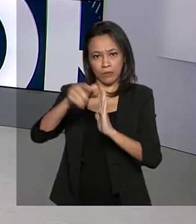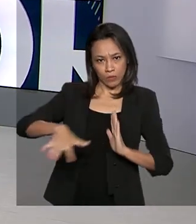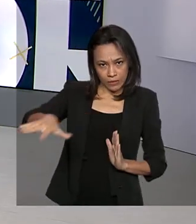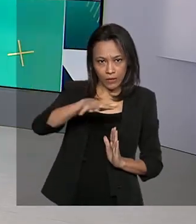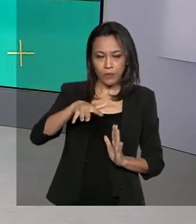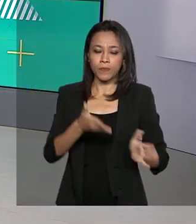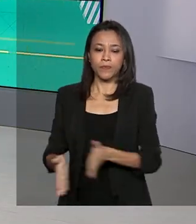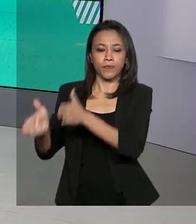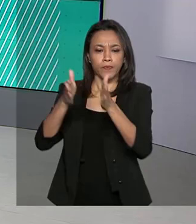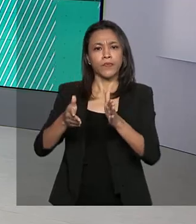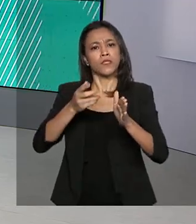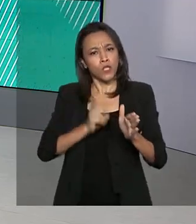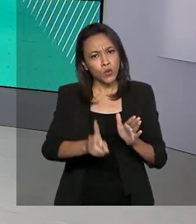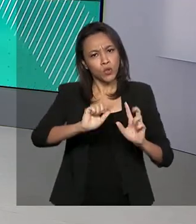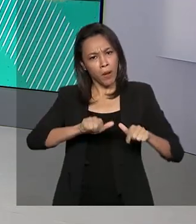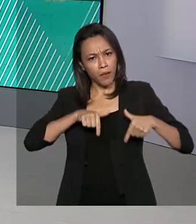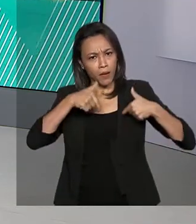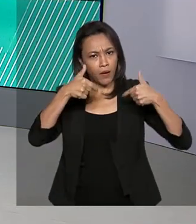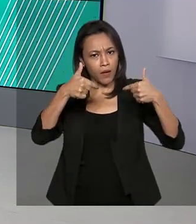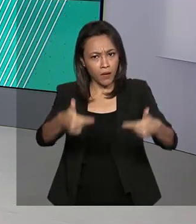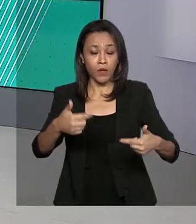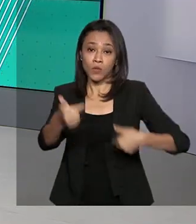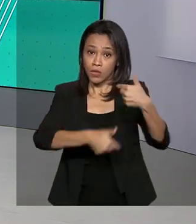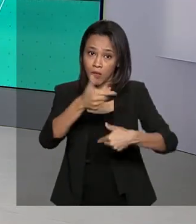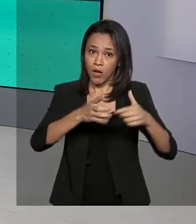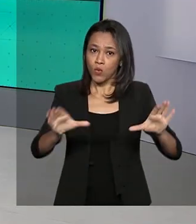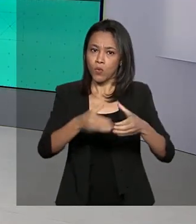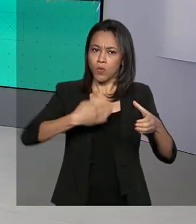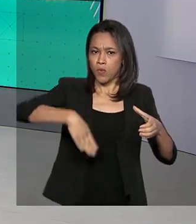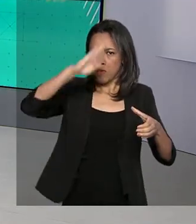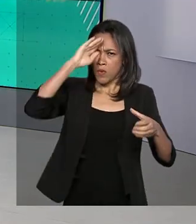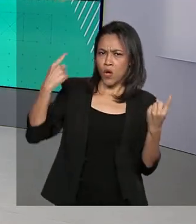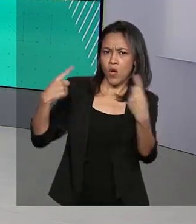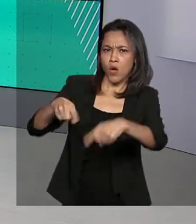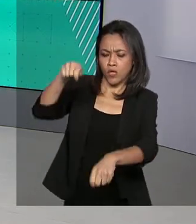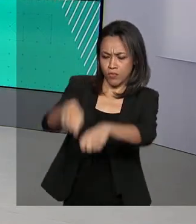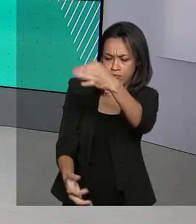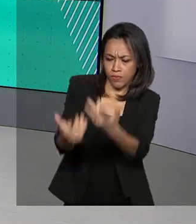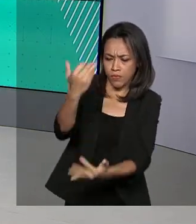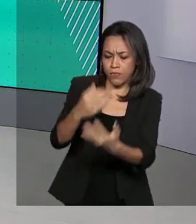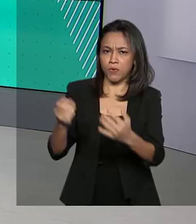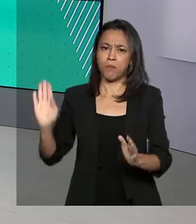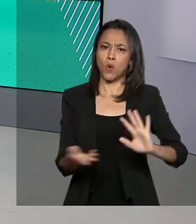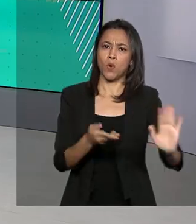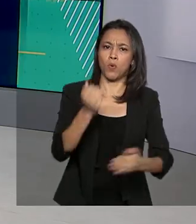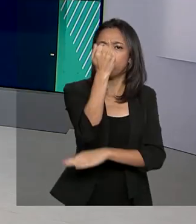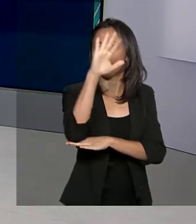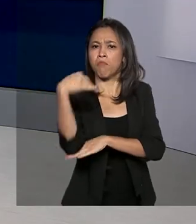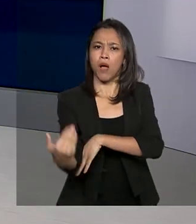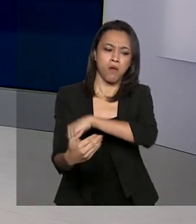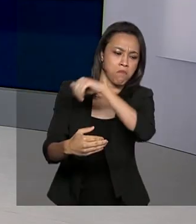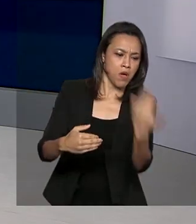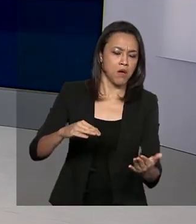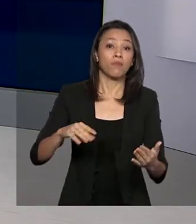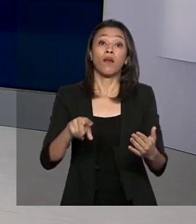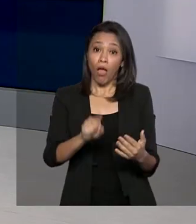E seguem as ações da Operação Verde Brasil 2 de combate a queimadas e ao desmatamento ilegal na Amazônia. O trabalho